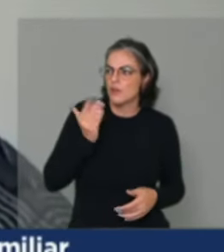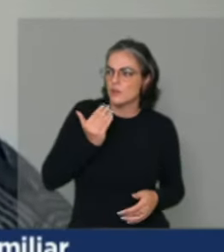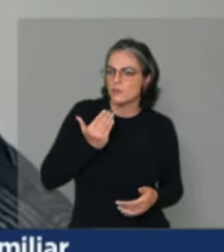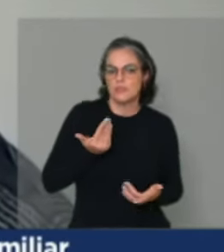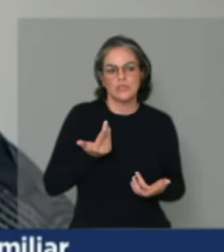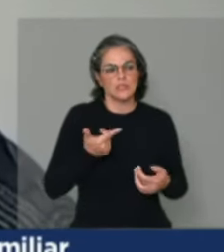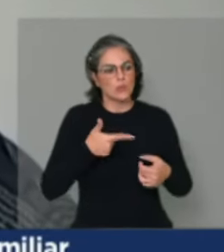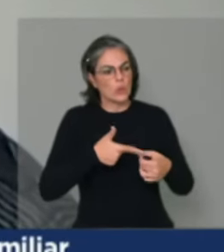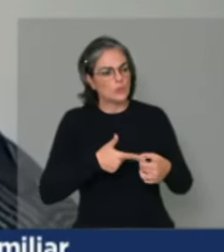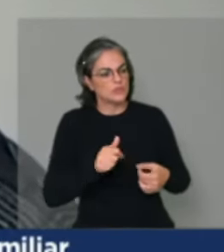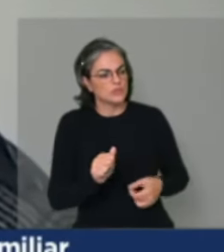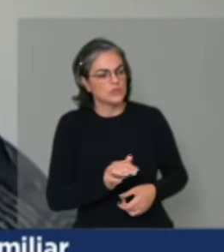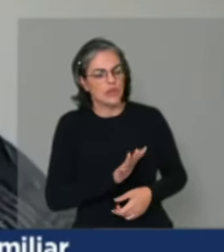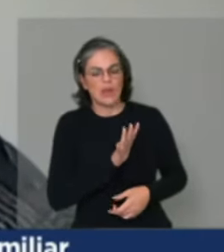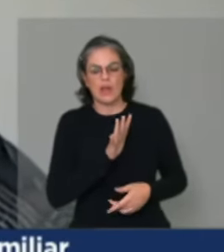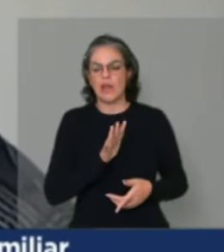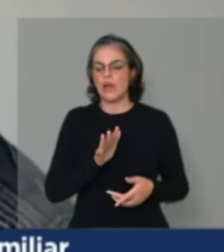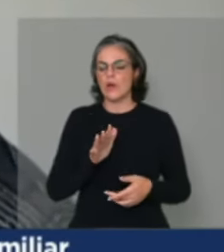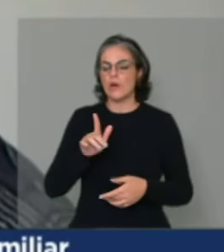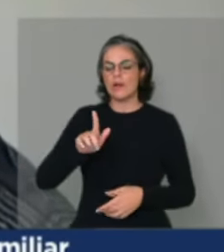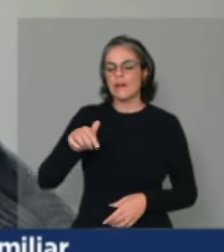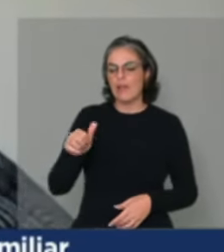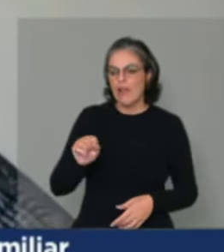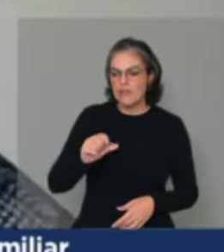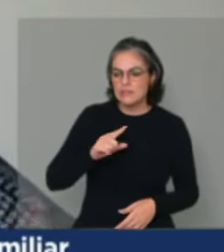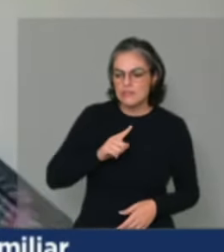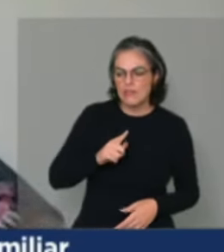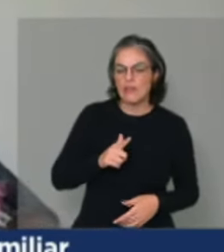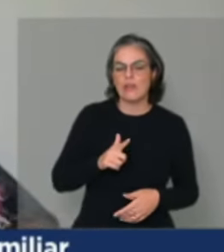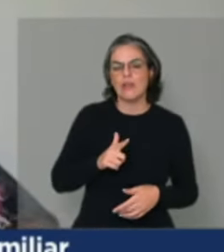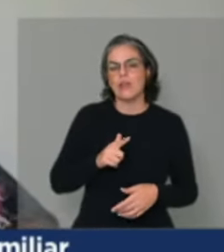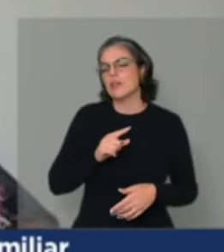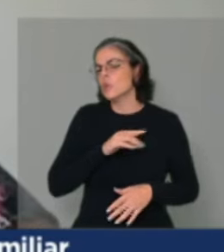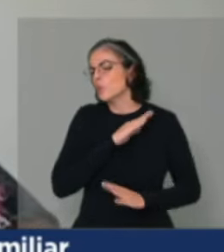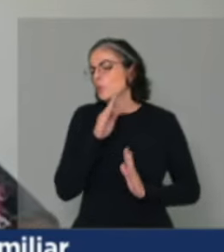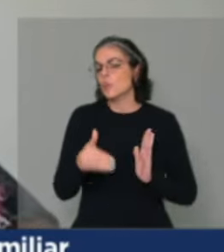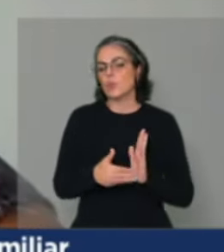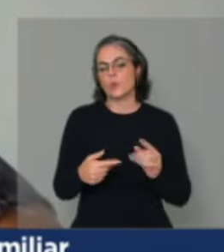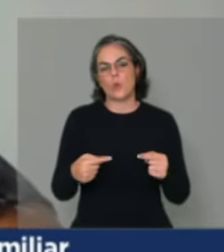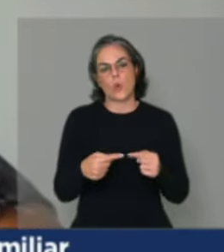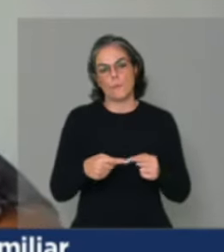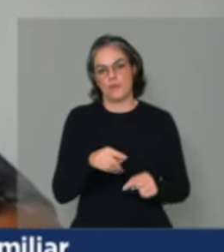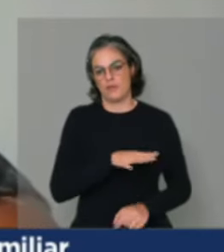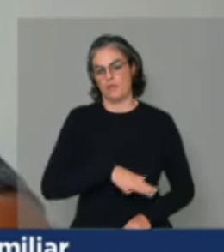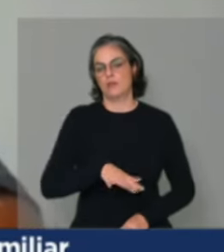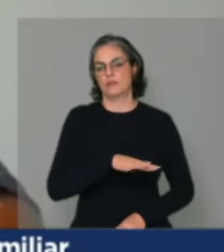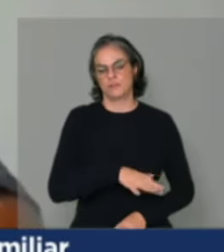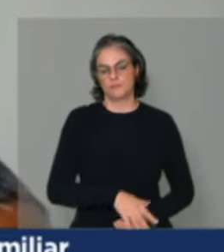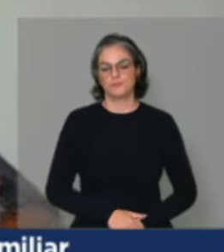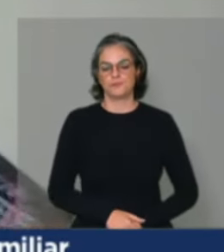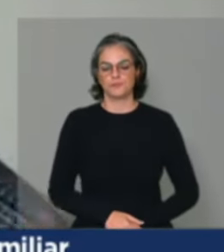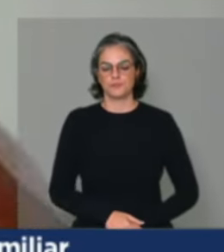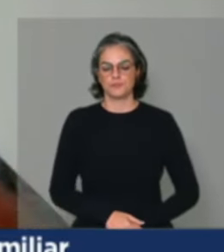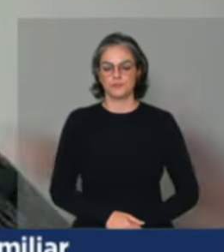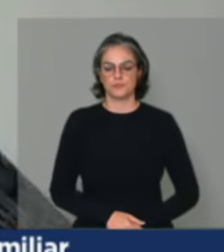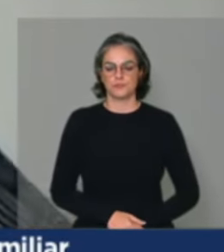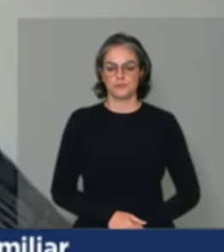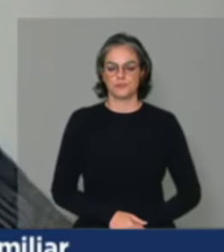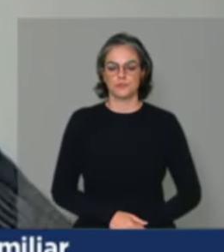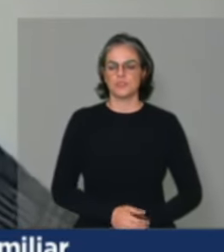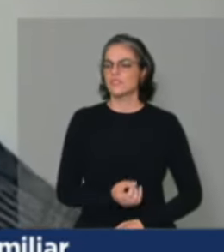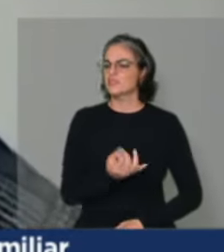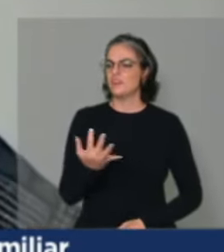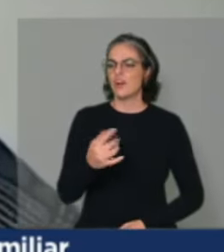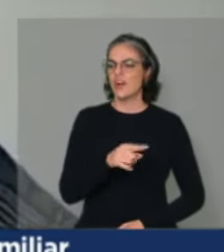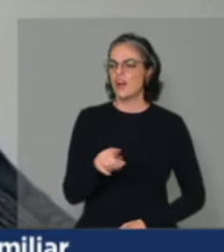falando do acesso ao gás. E aí, pensando nisso, a gente traz um número que o companheiro já trouxerá vários